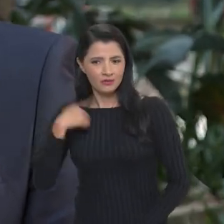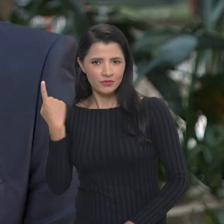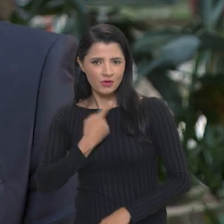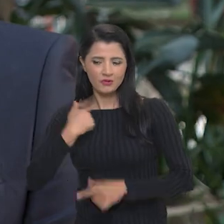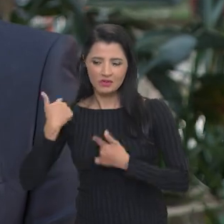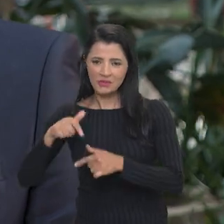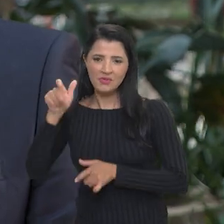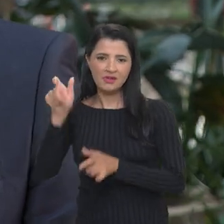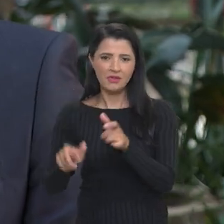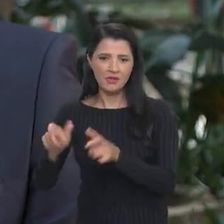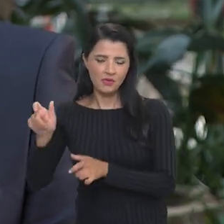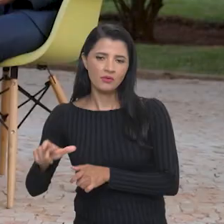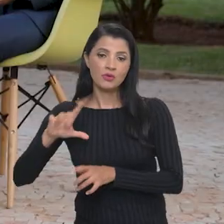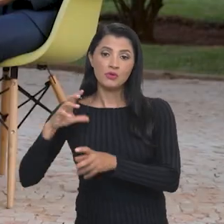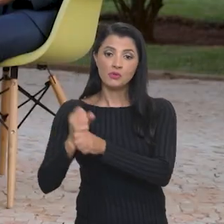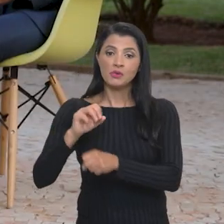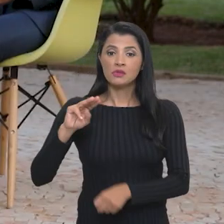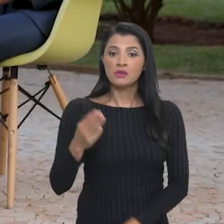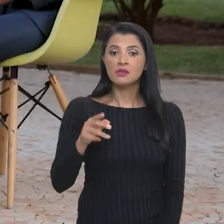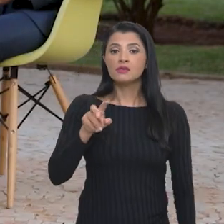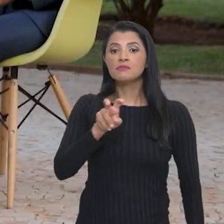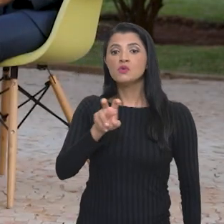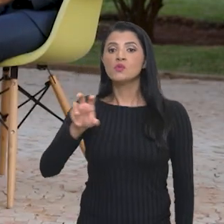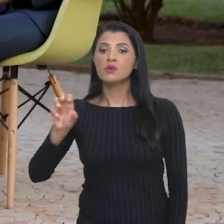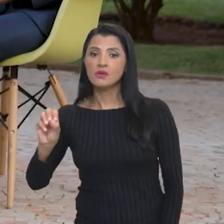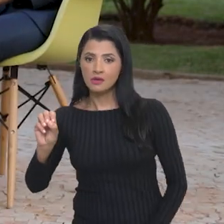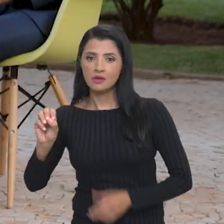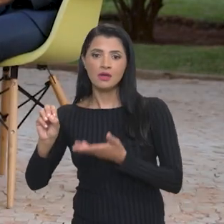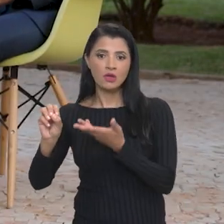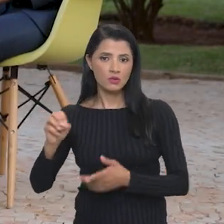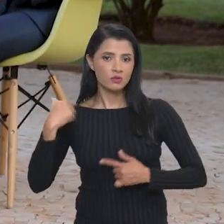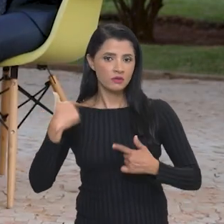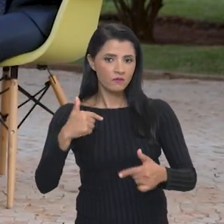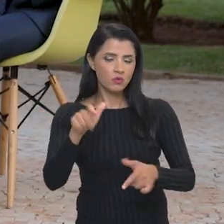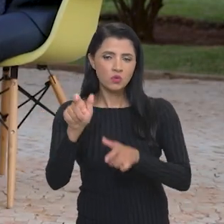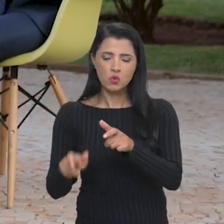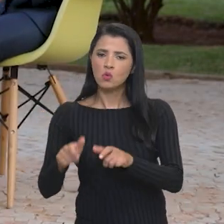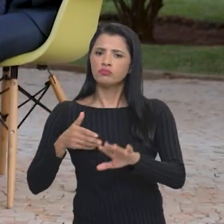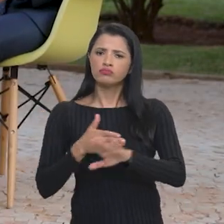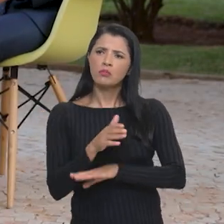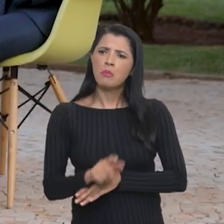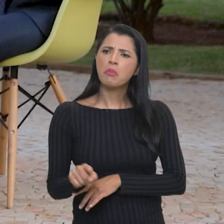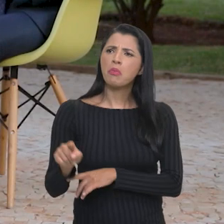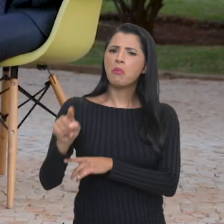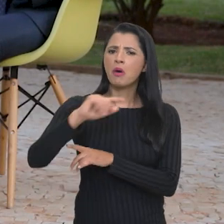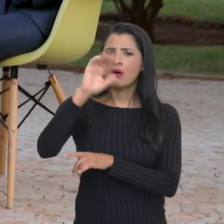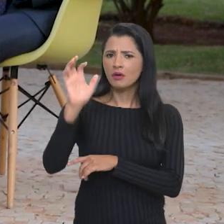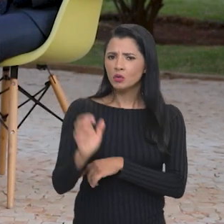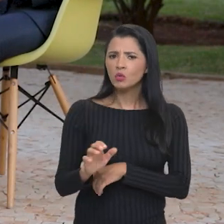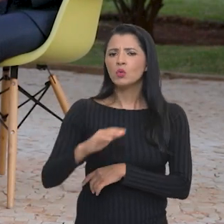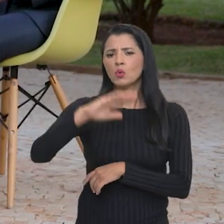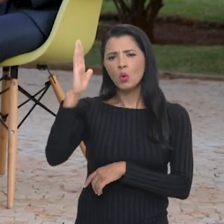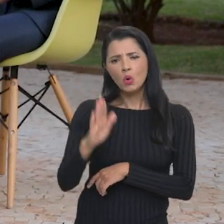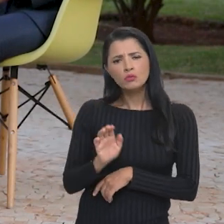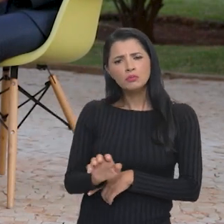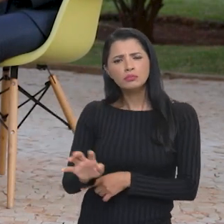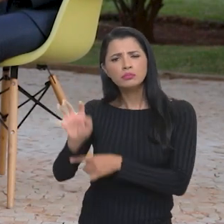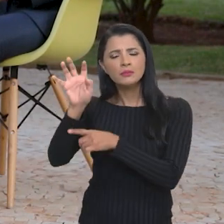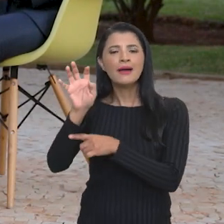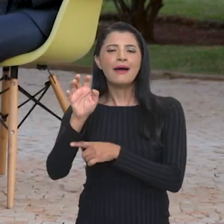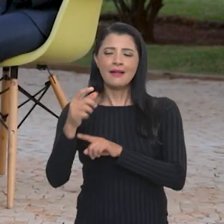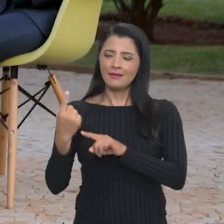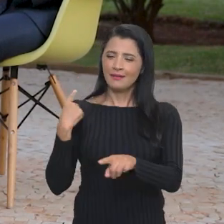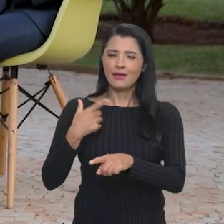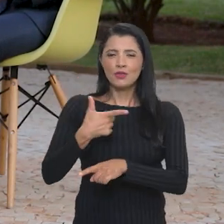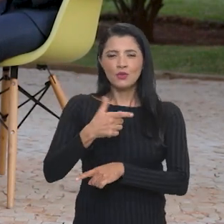servidores, estamos presentes em todas as unidades da federação e desde 2019, os servidores da companhia não